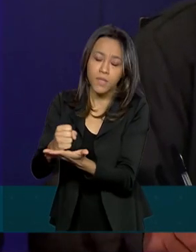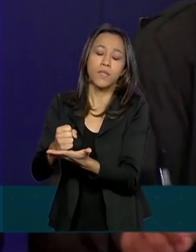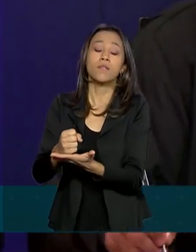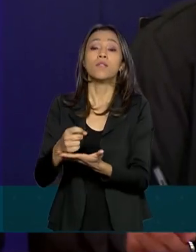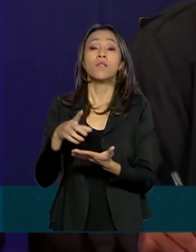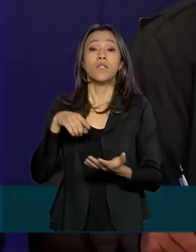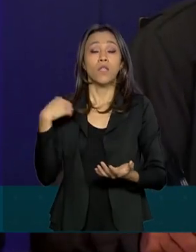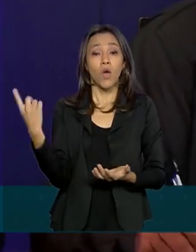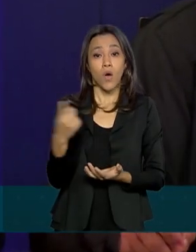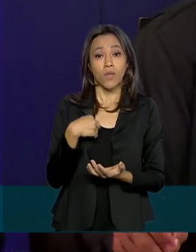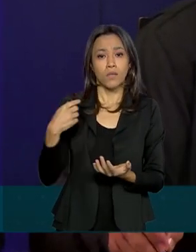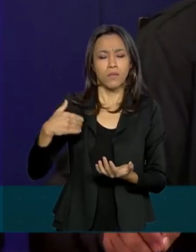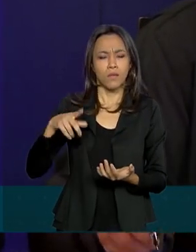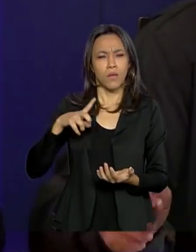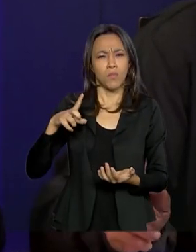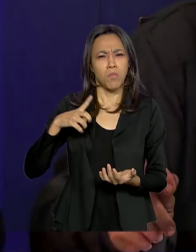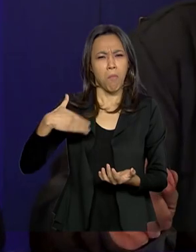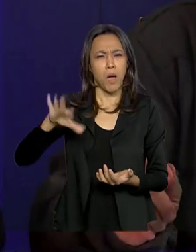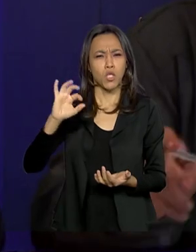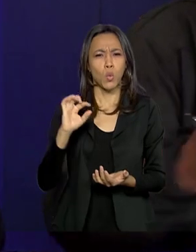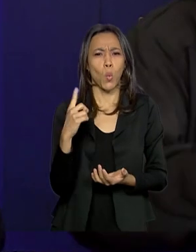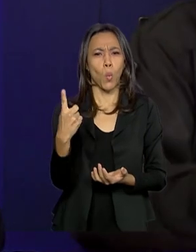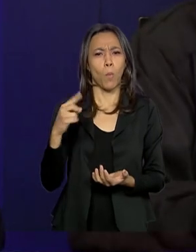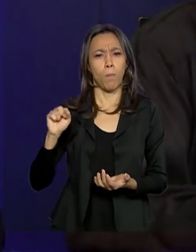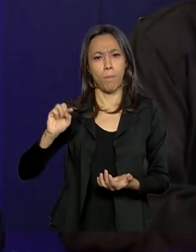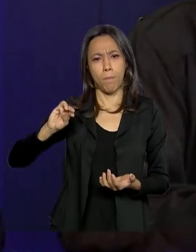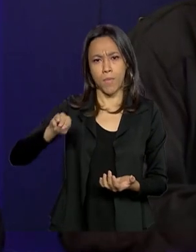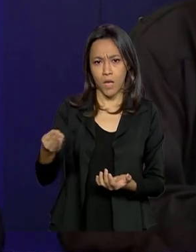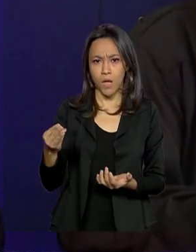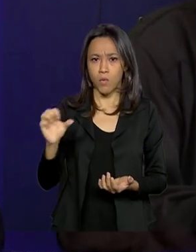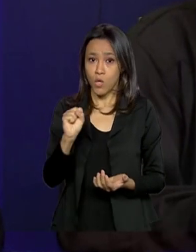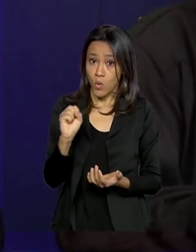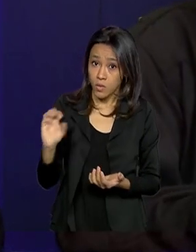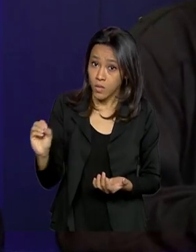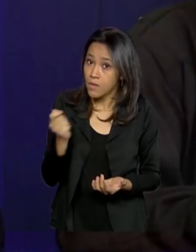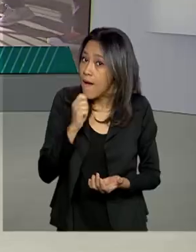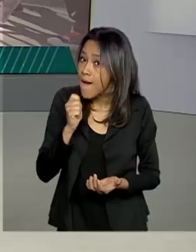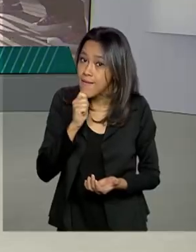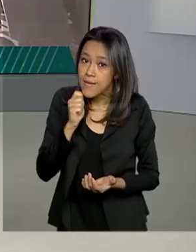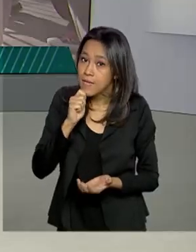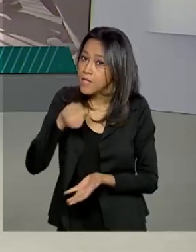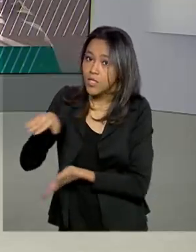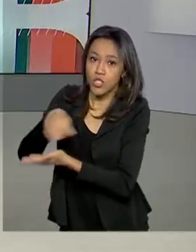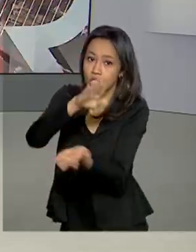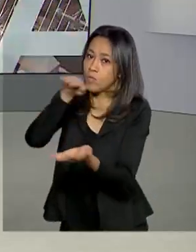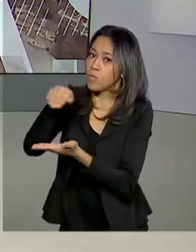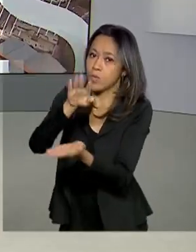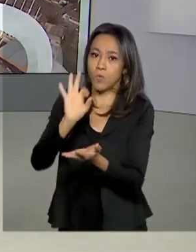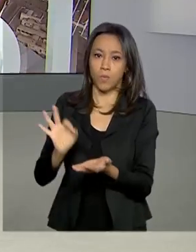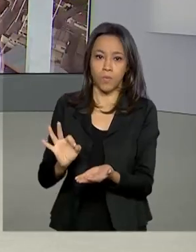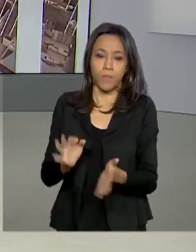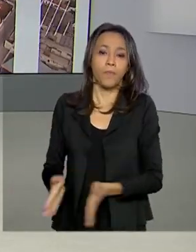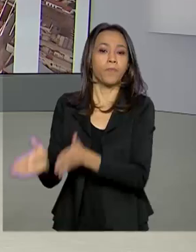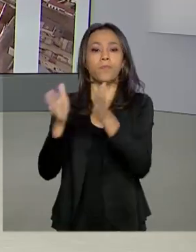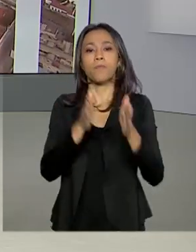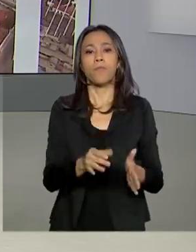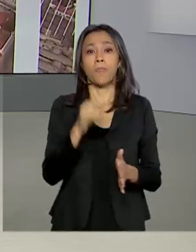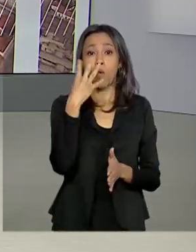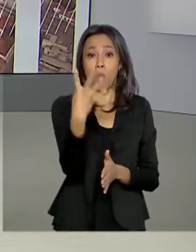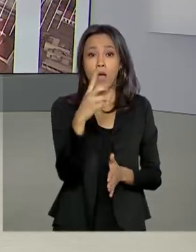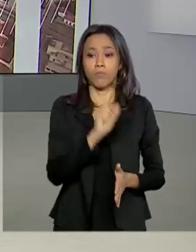nós estamos com a capacidade de mais de um milhão e oitocentos, não distribuídos ainda. Quatro parques